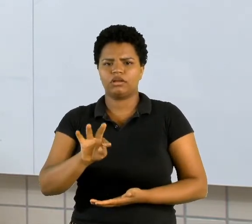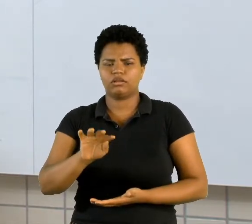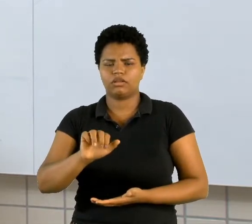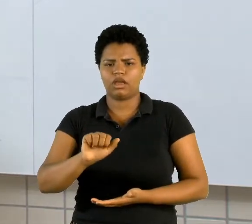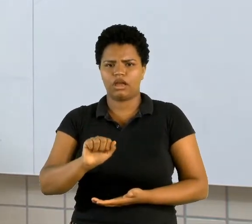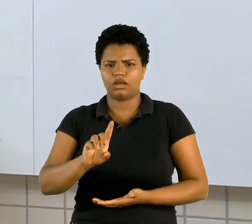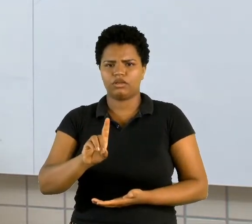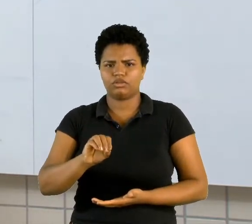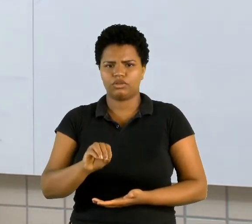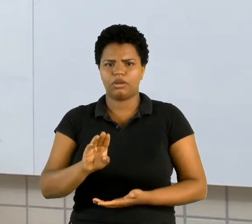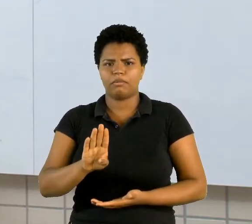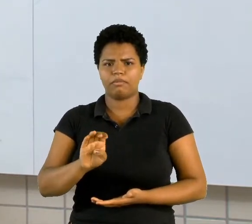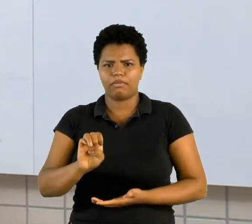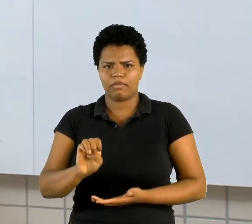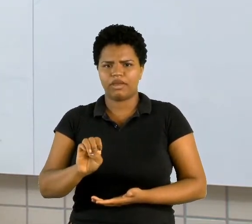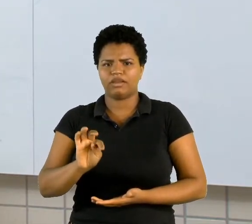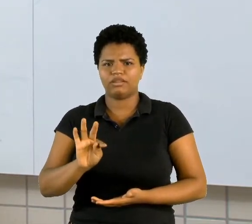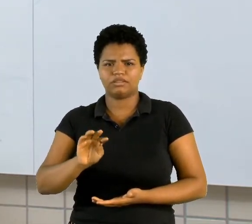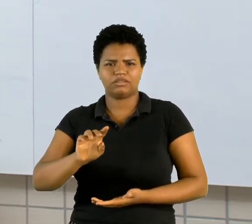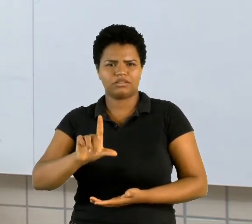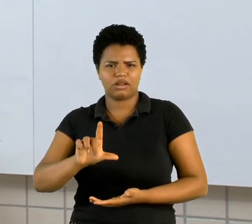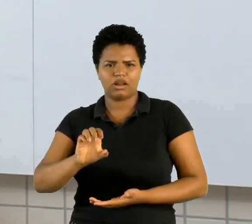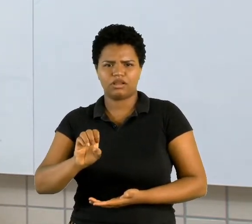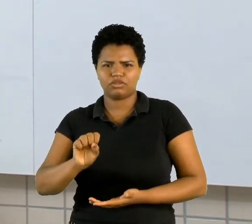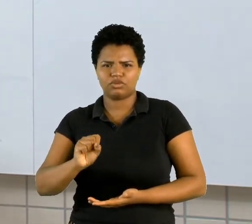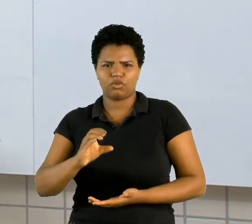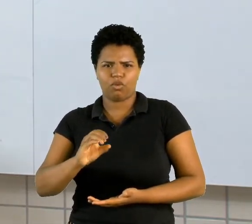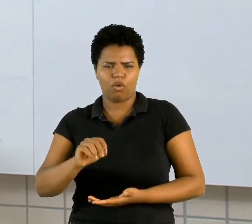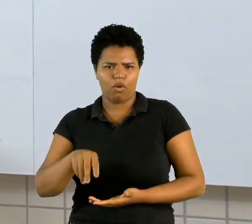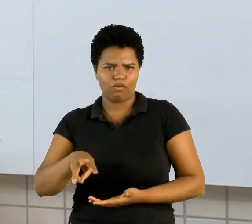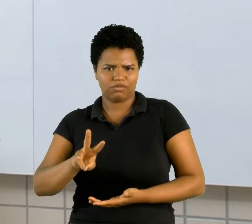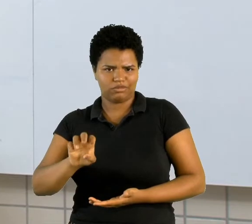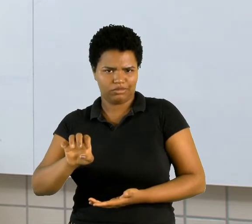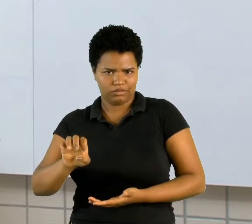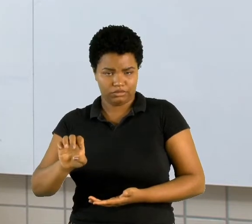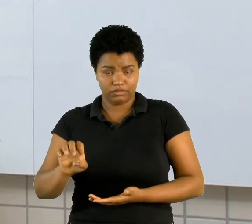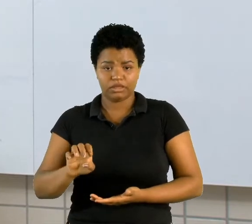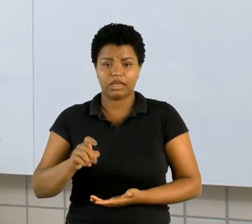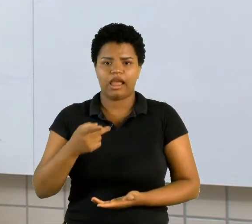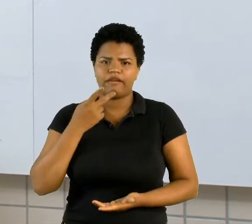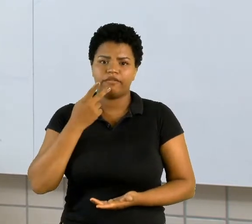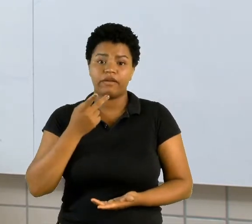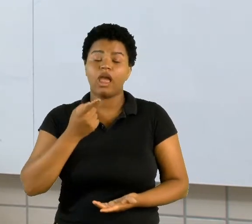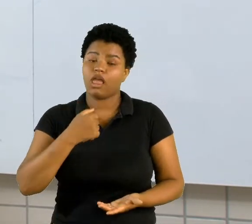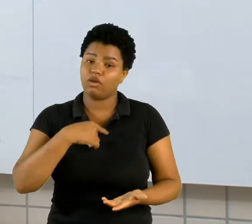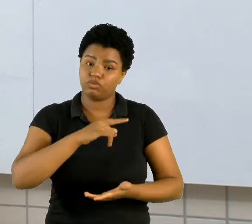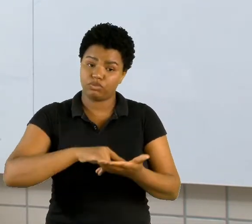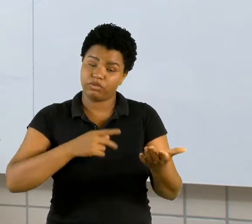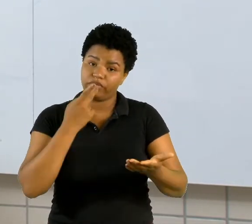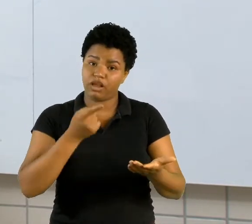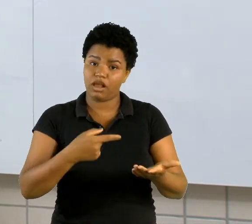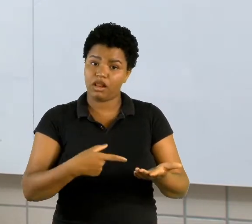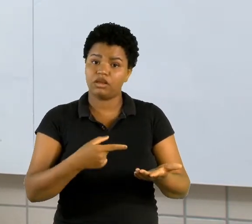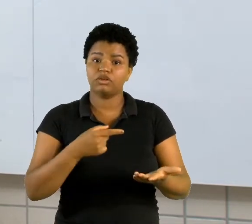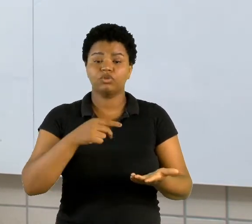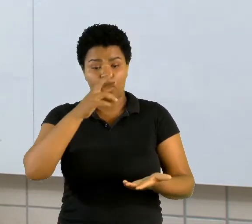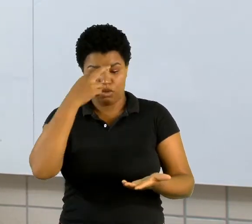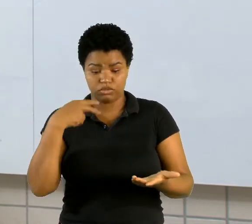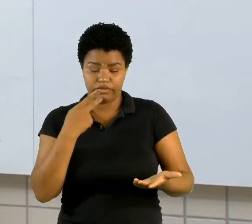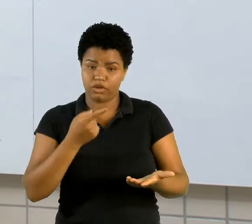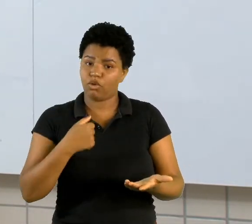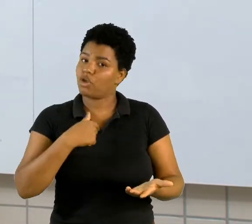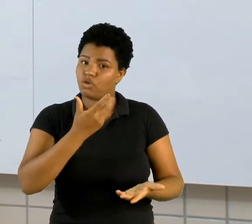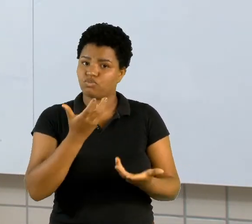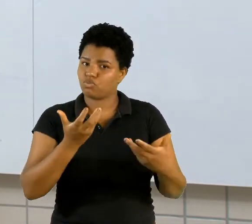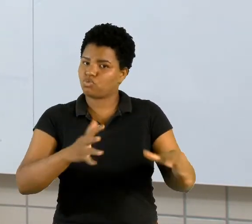acordo que a Rússia assinou declarando, gente, eu não vou participar da guerra. Para, não adianta me atacar,